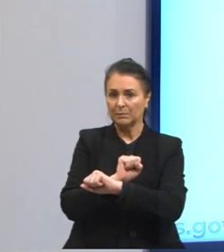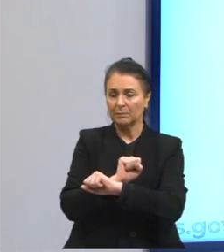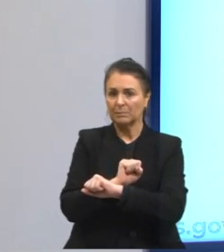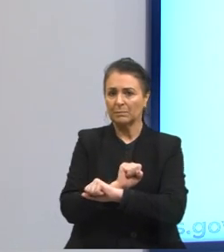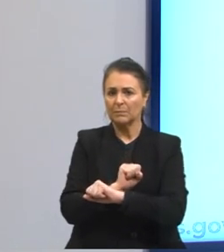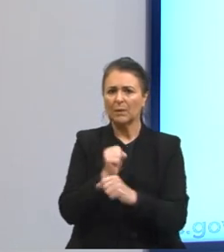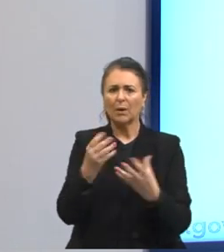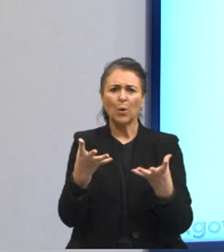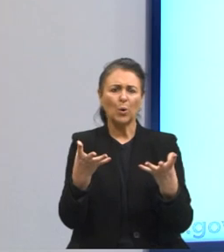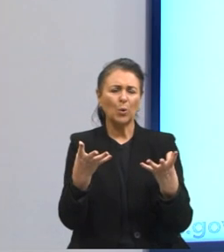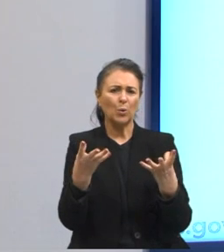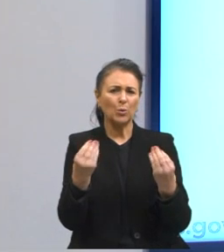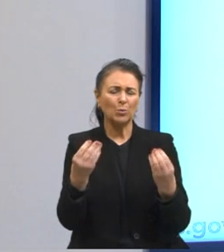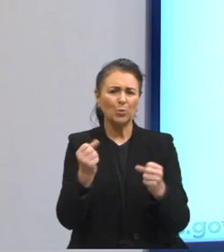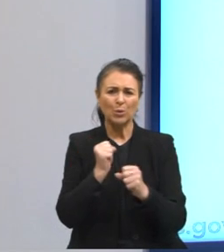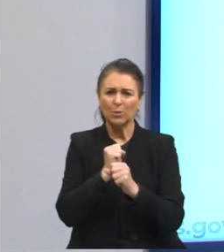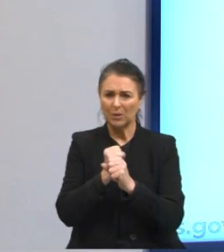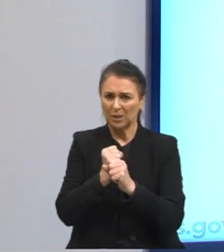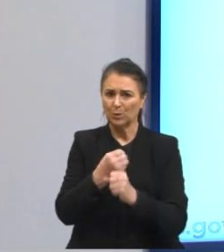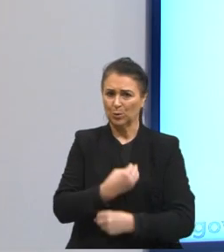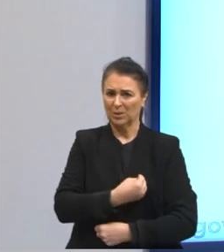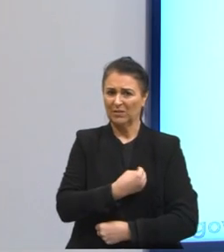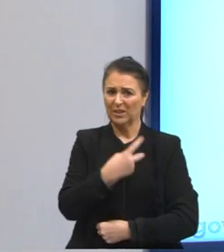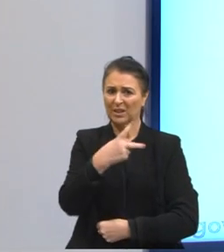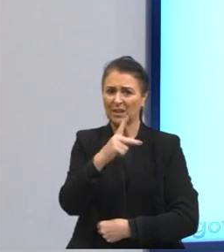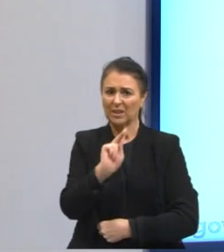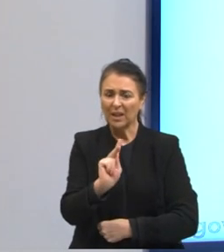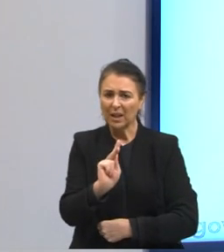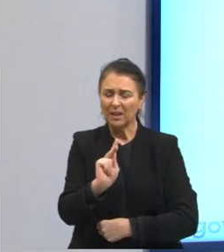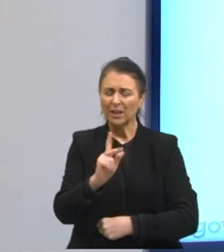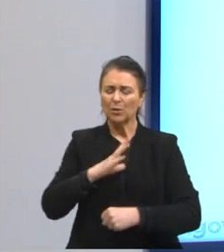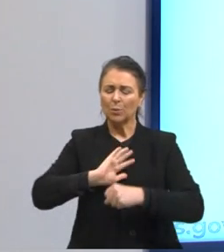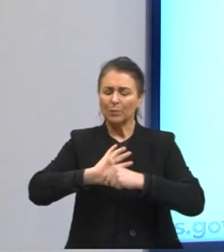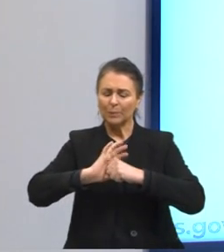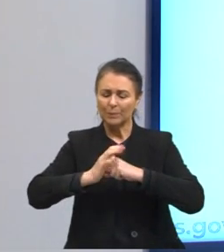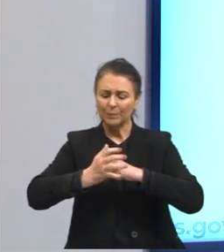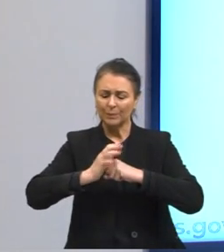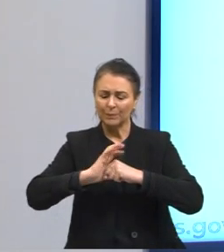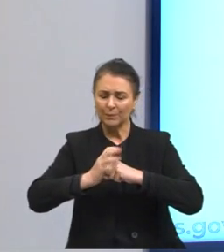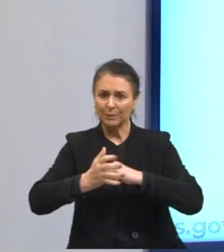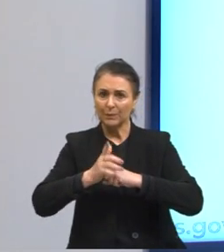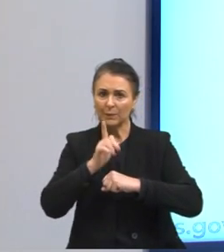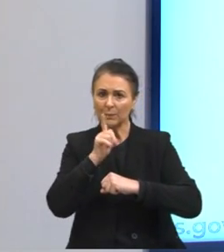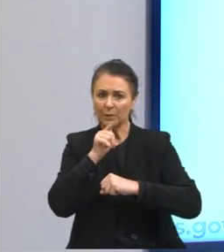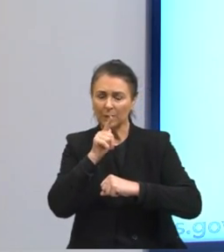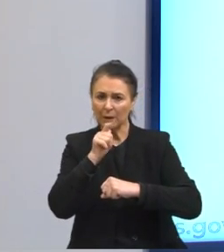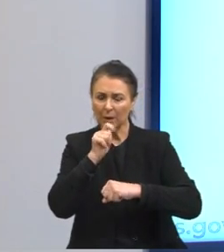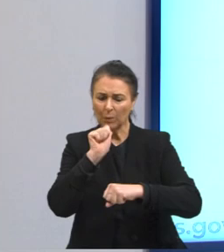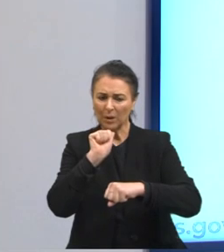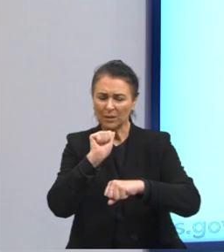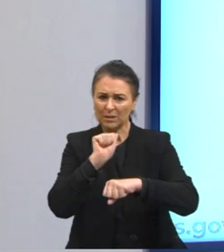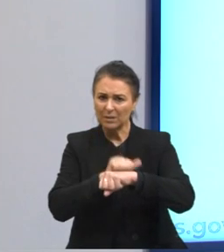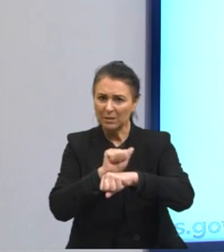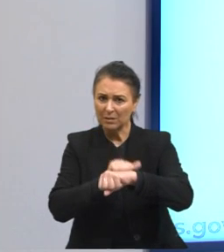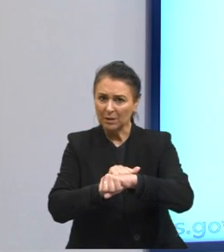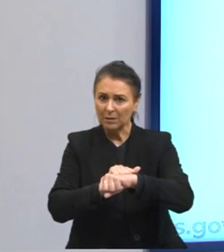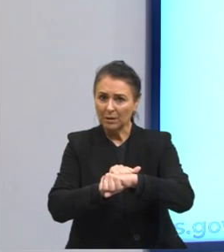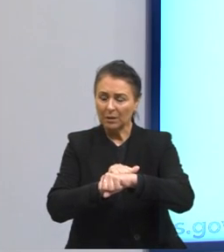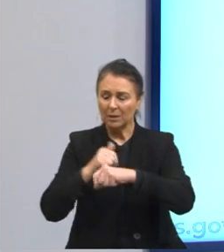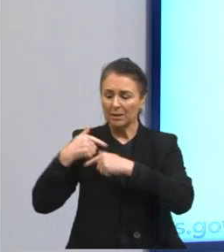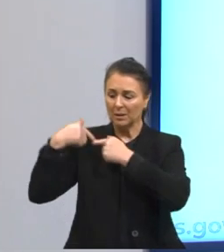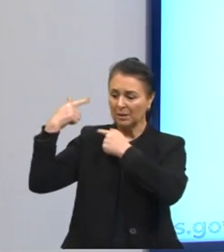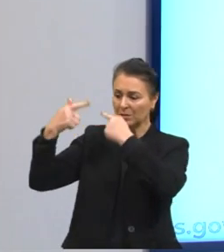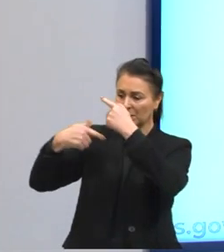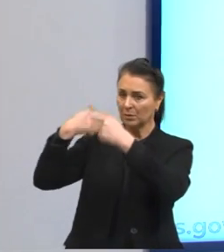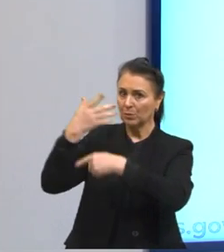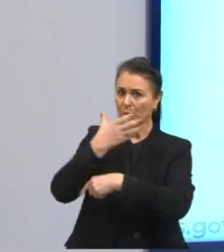anos o haviam reduzido e pulido como as águas a uma pedra ou as gerações dos homens a uma sentença.